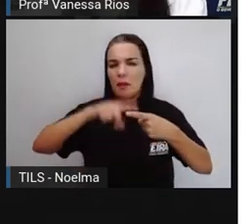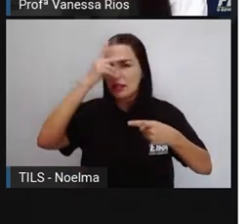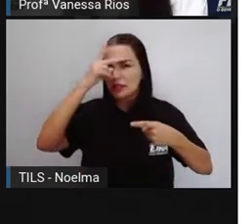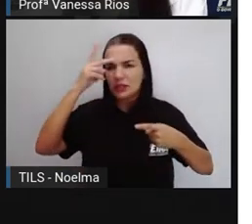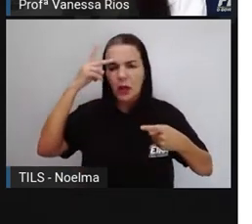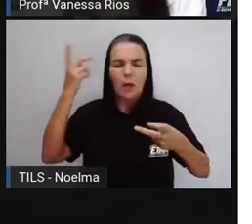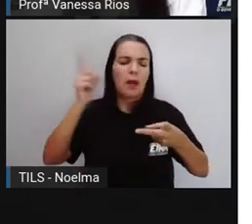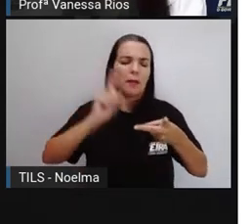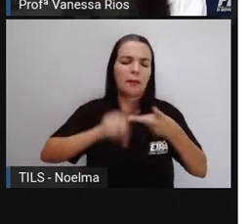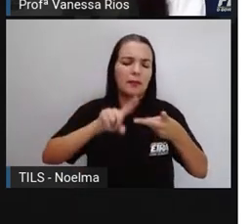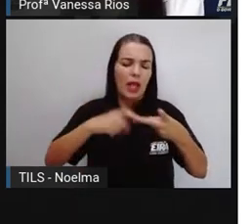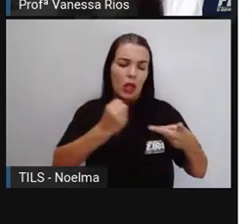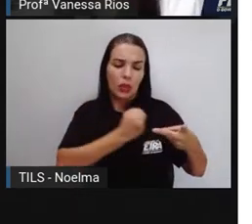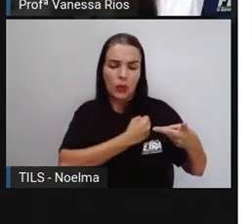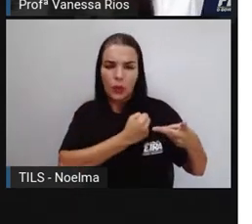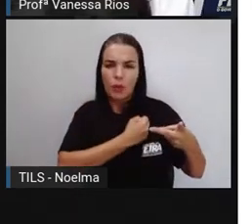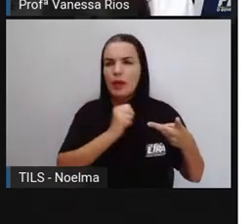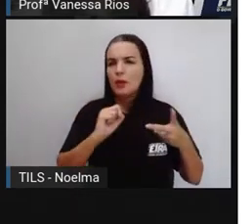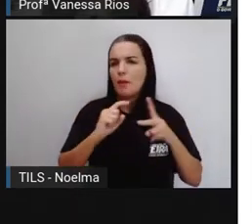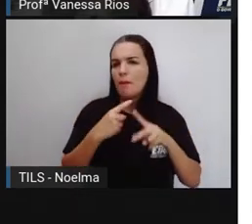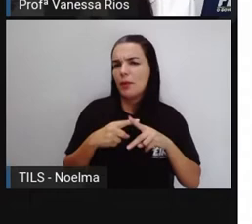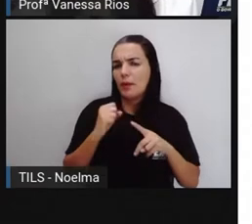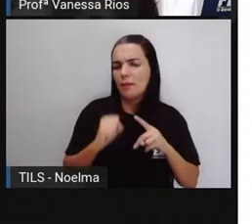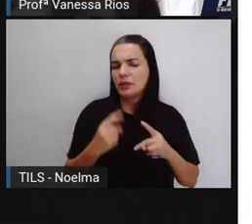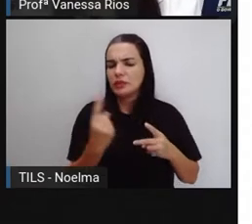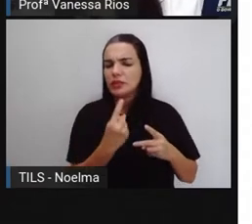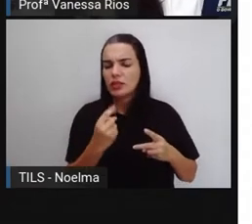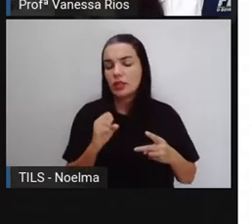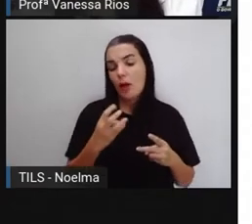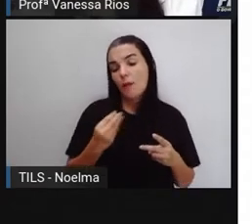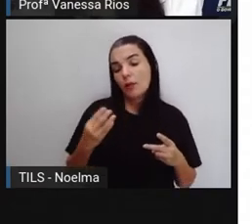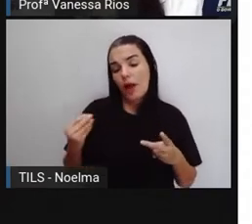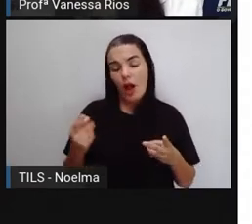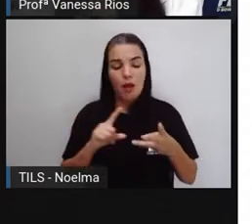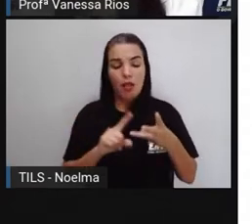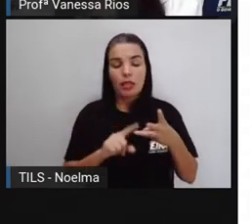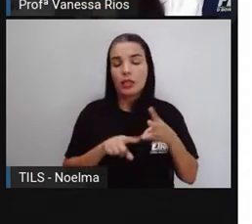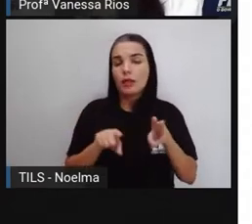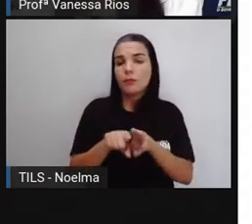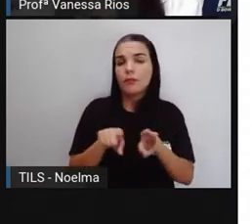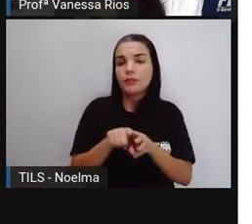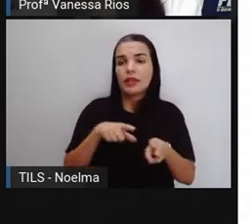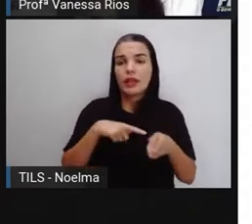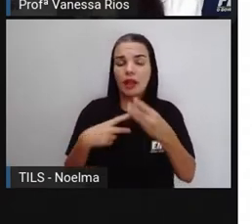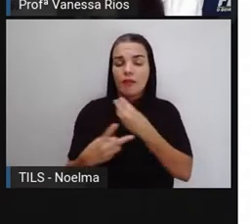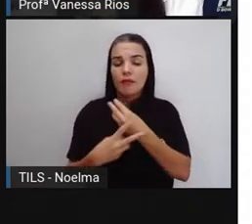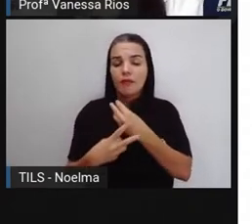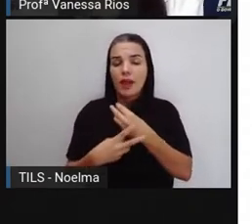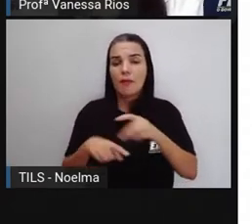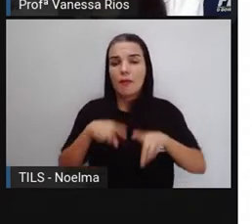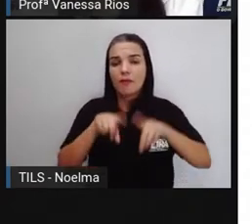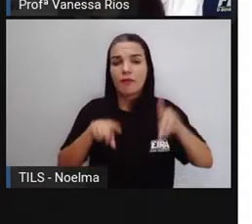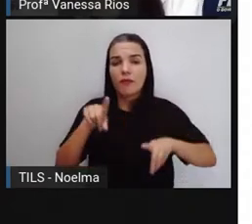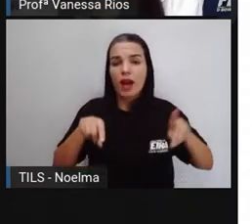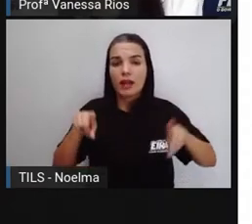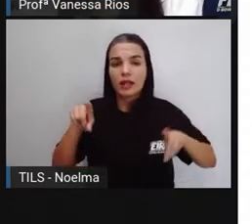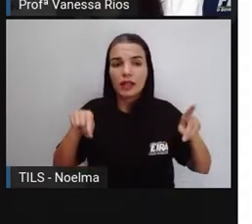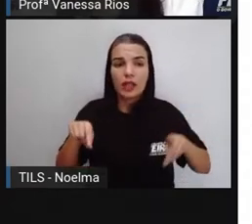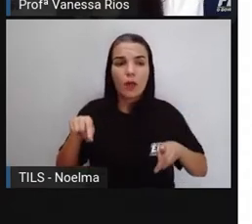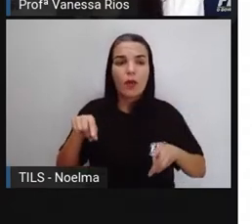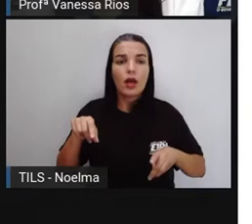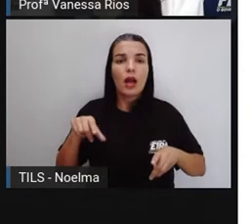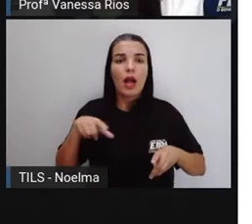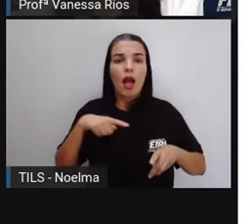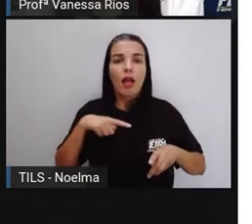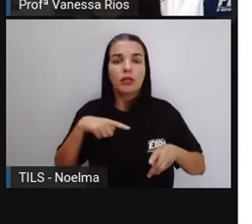número, porque pode aparecer no plural, no singular. A gente também já observou que os verbos, eles variam, né? Eles